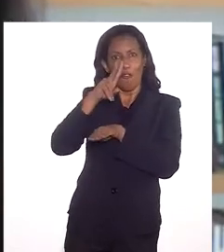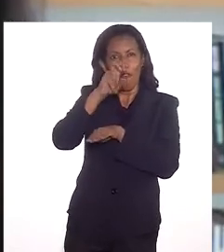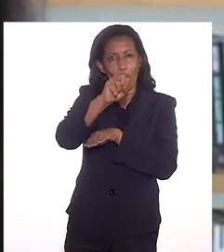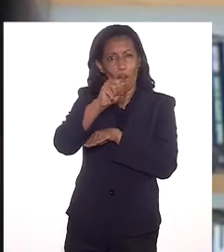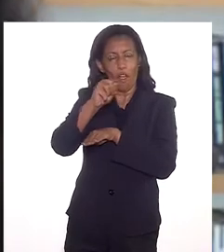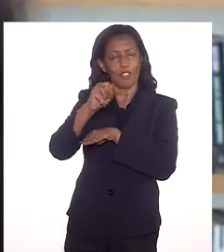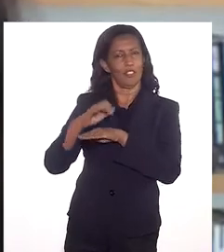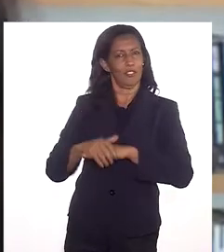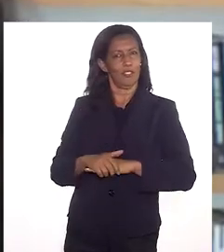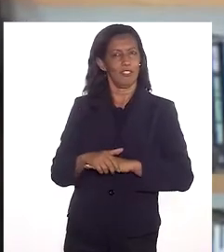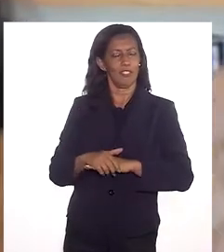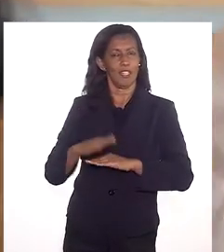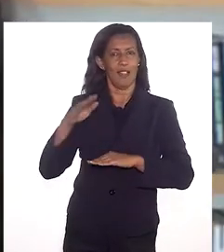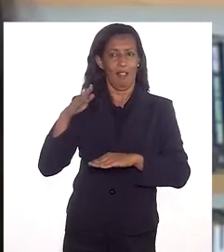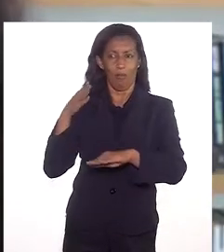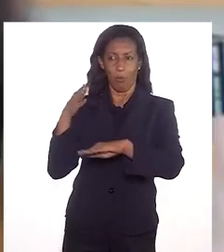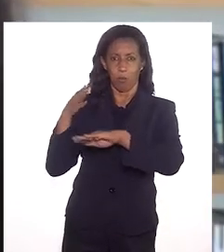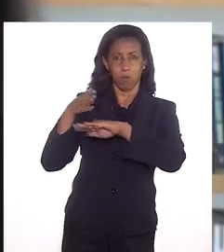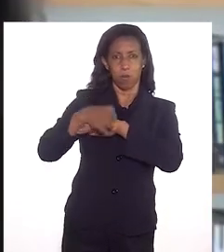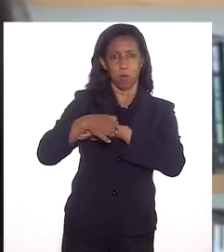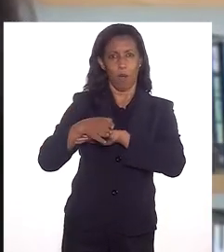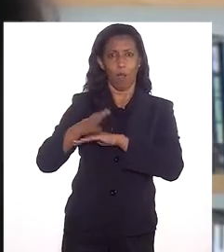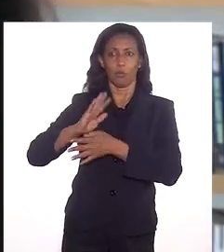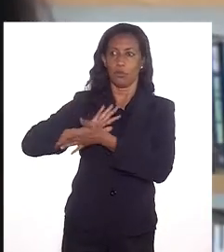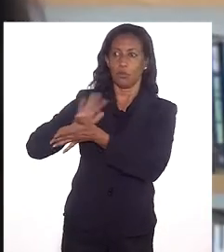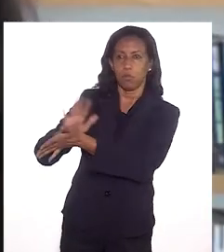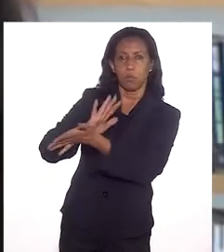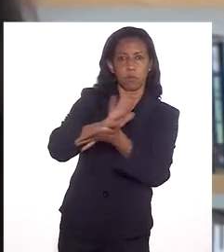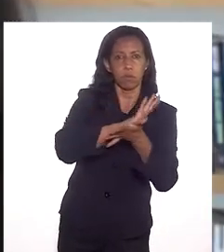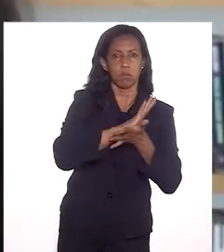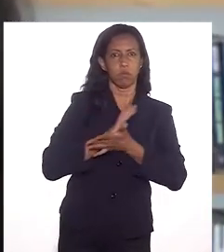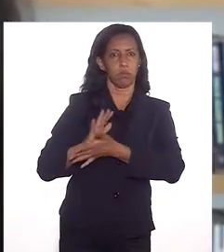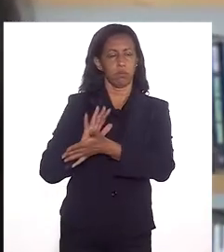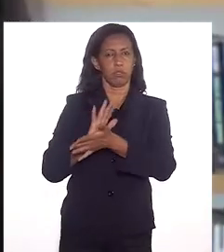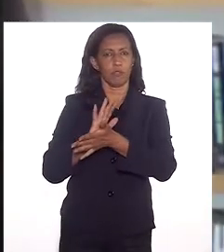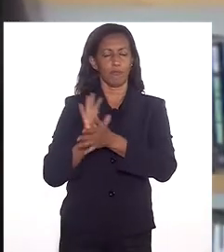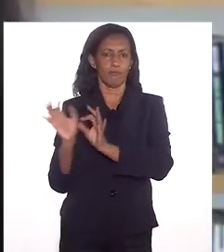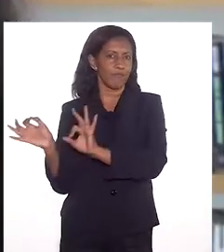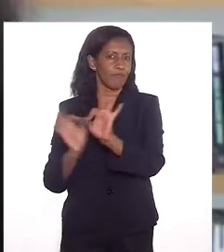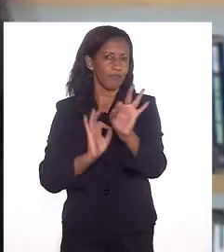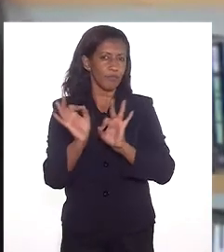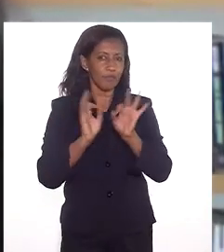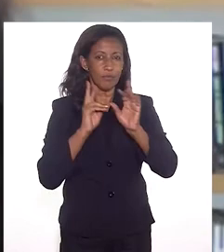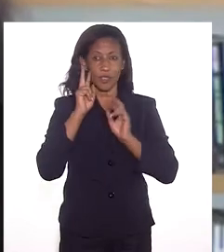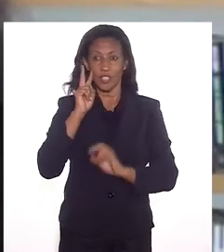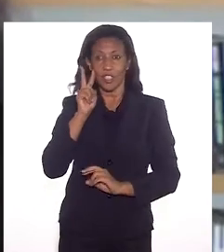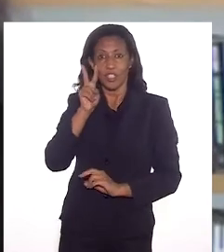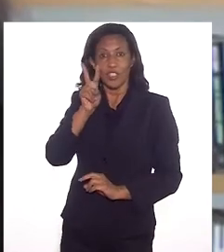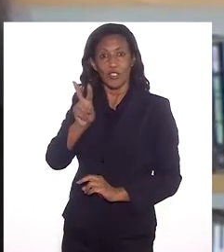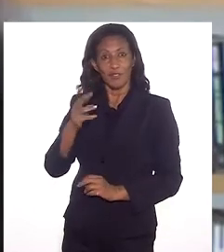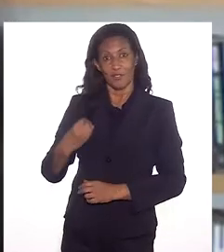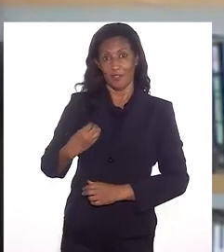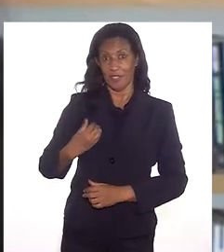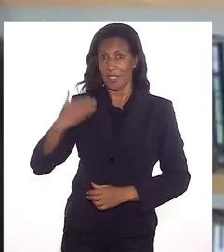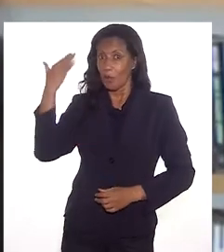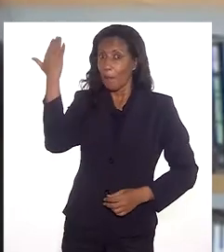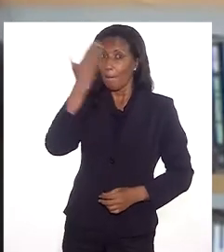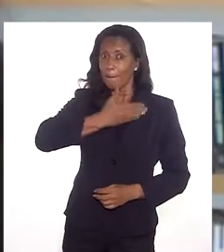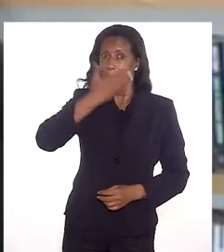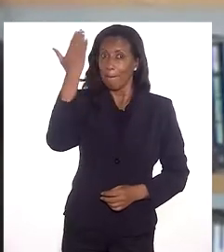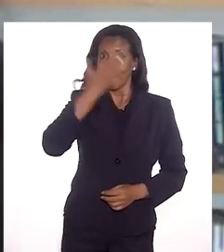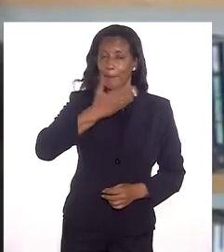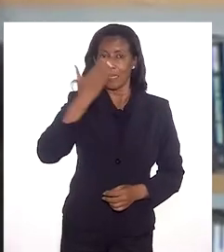intensa, a depender do rompimento desses preconceitos e de uma maneira de enxergar a vida no presente.